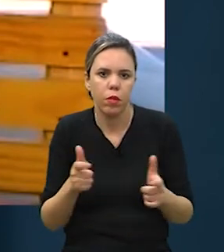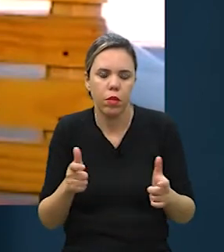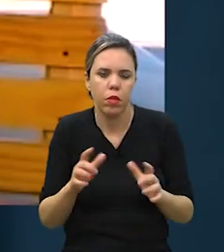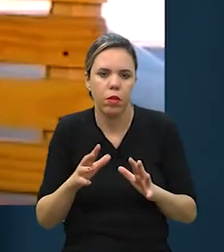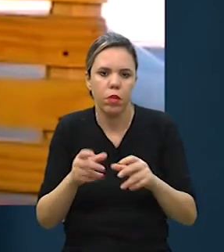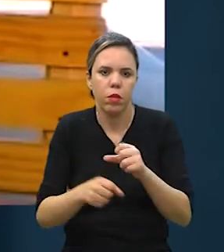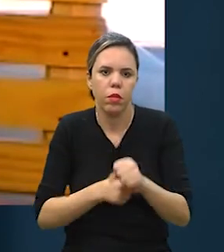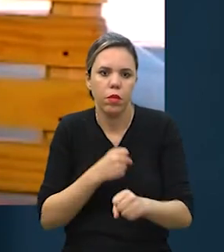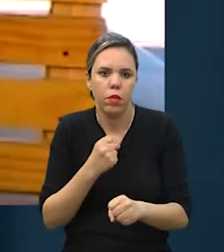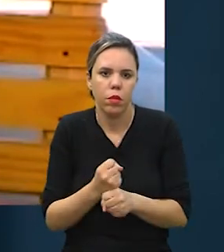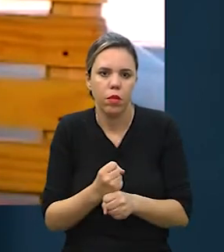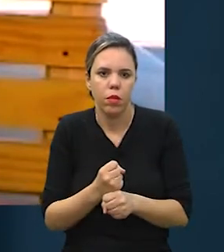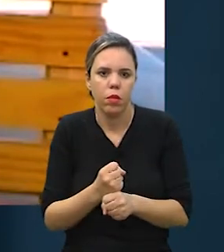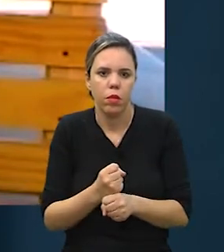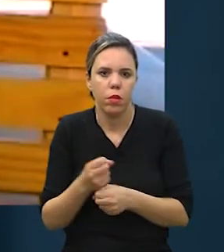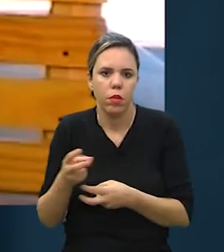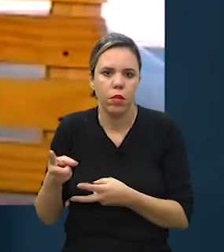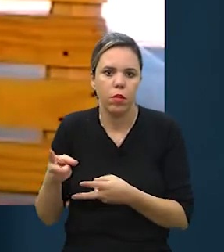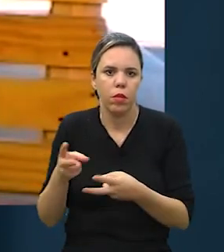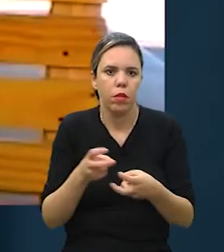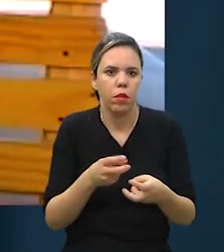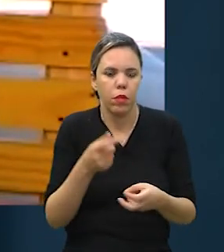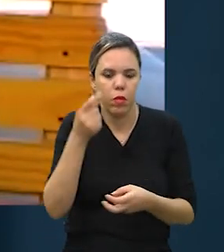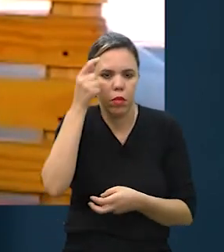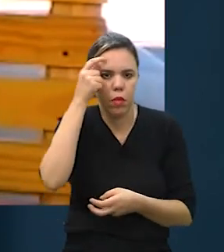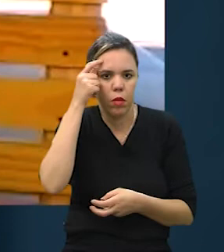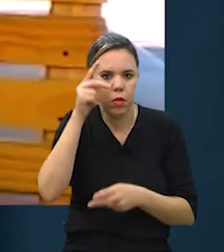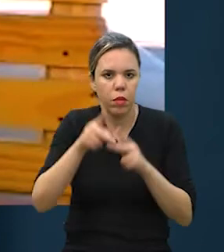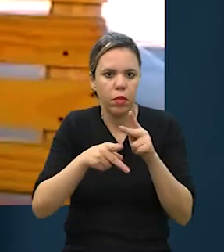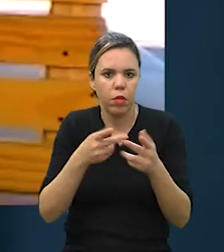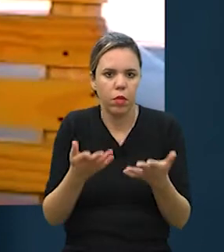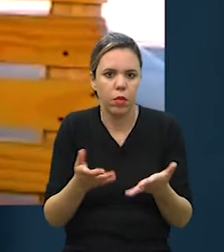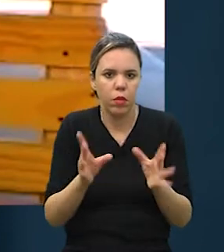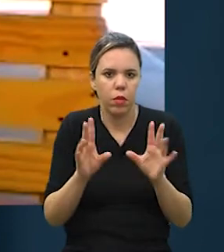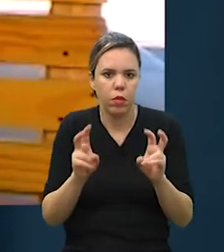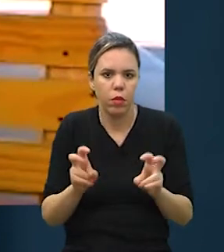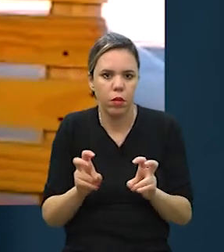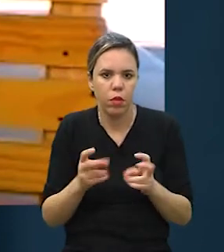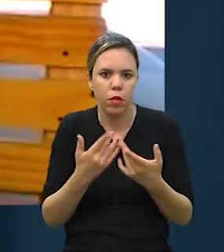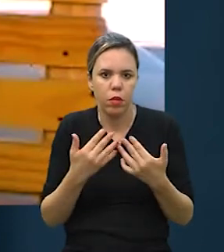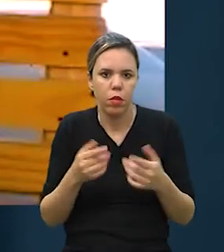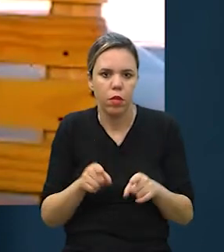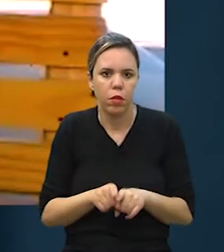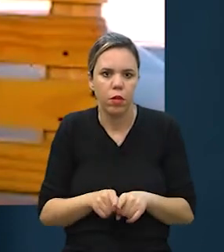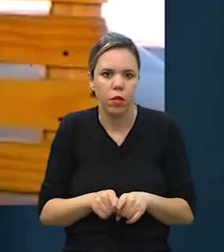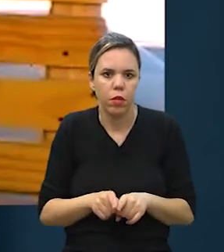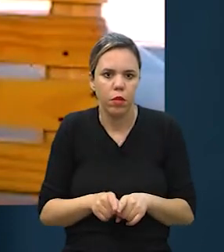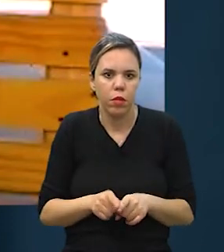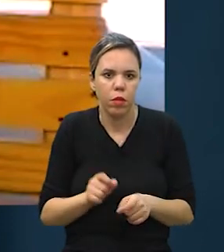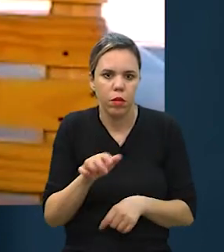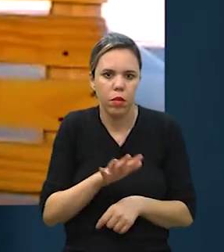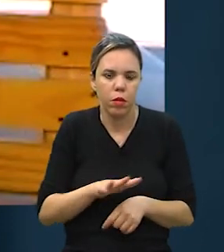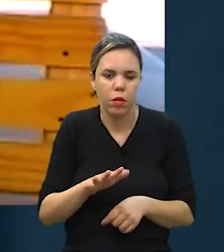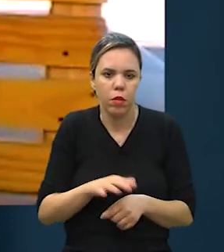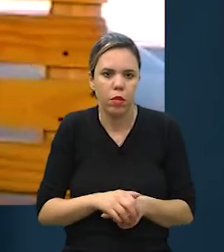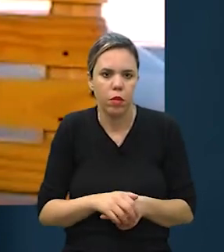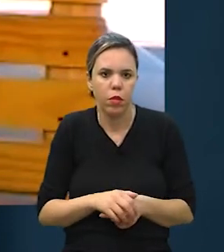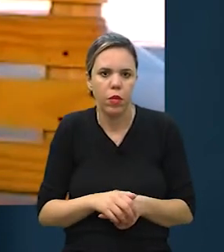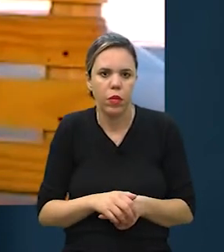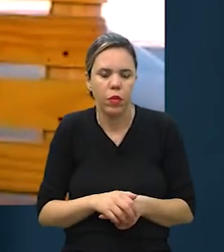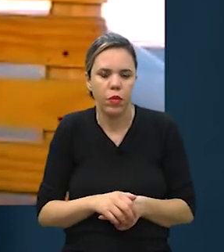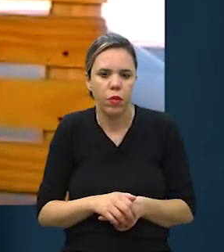tem crescido todo ano porque a gente percebe a conscientização das pessoas em relação à alimentação, de maneira geral.